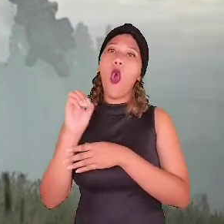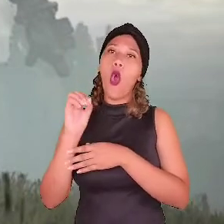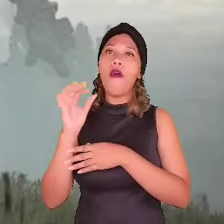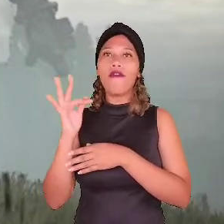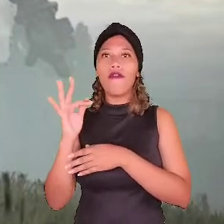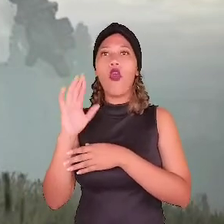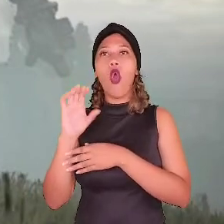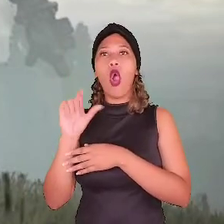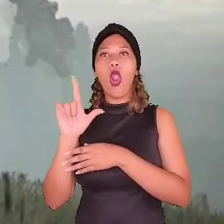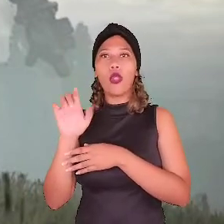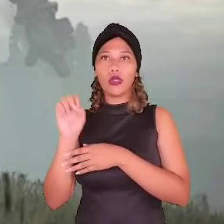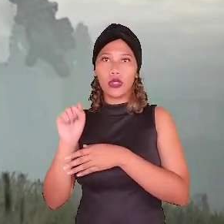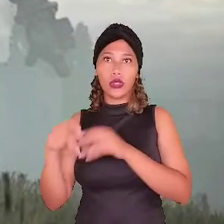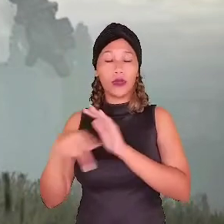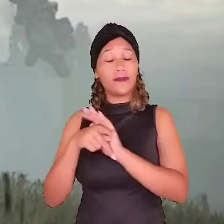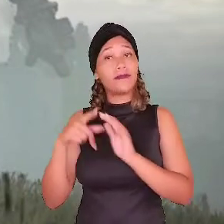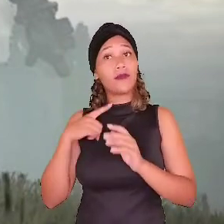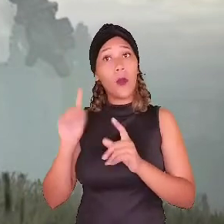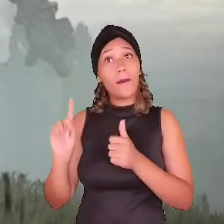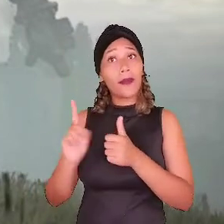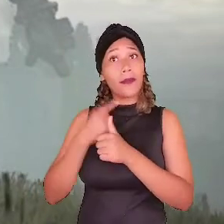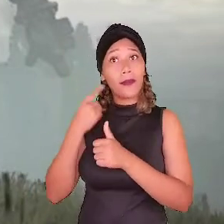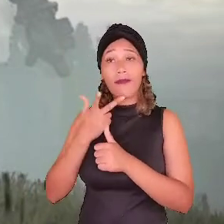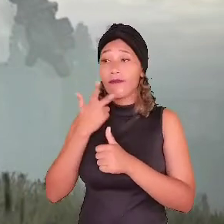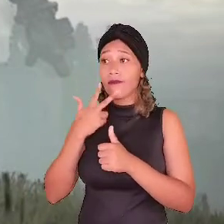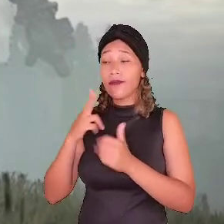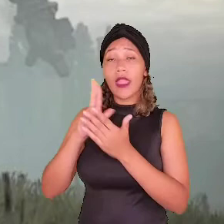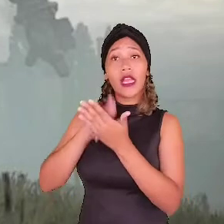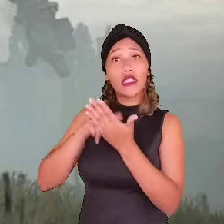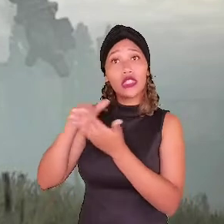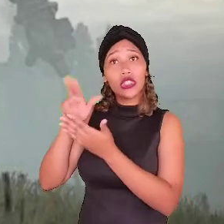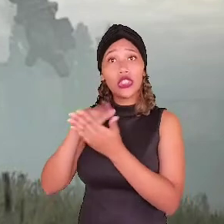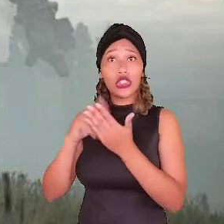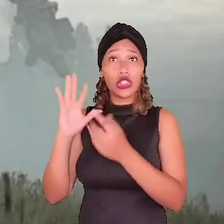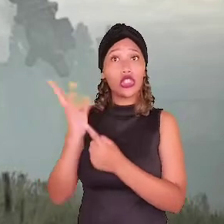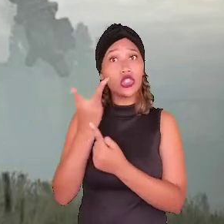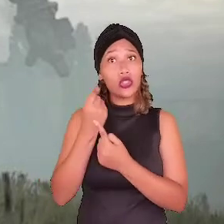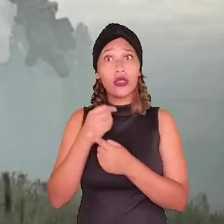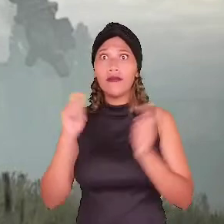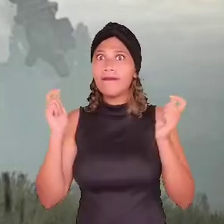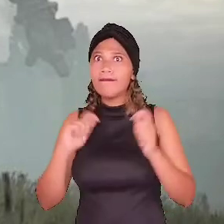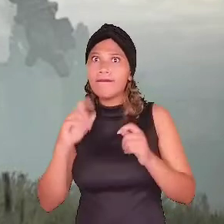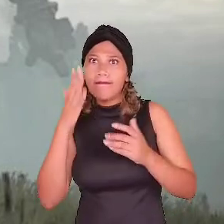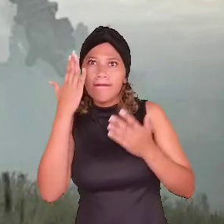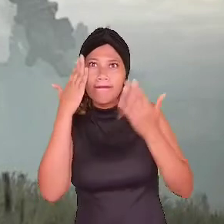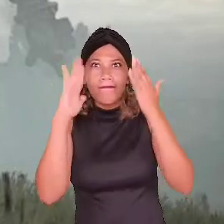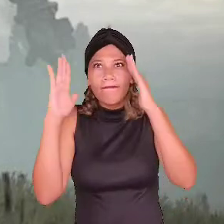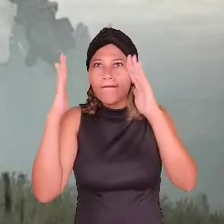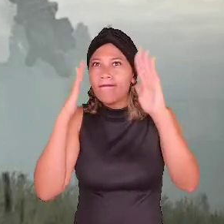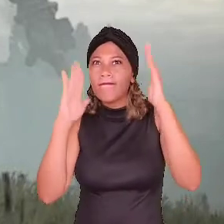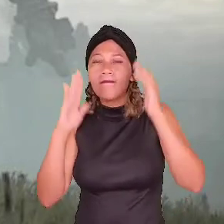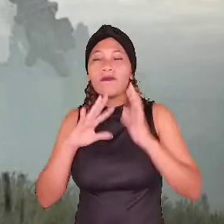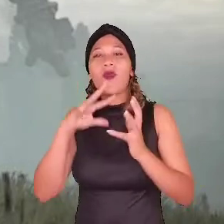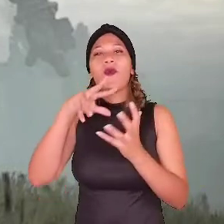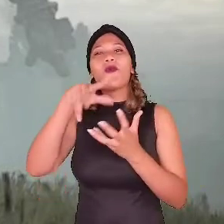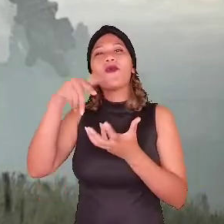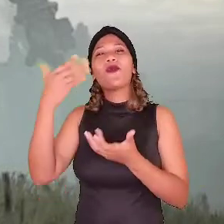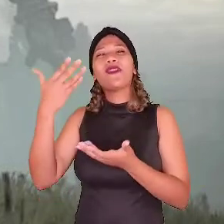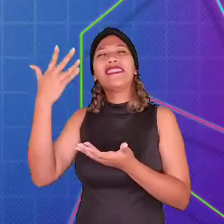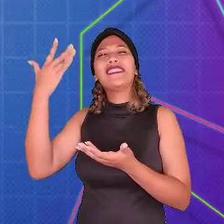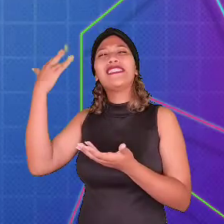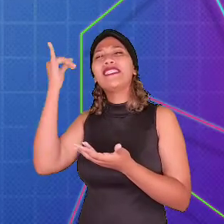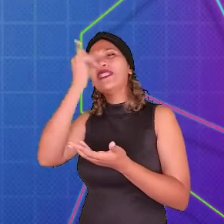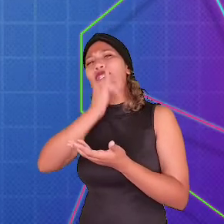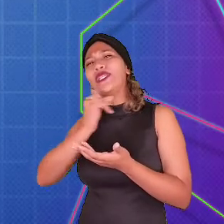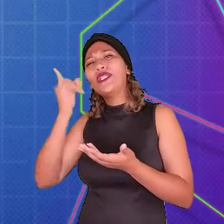primeiros a ser chamado de jogo artístico. Nesse game, o jogador pode se aventurar por diversos cenários de um mundo antigo.